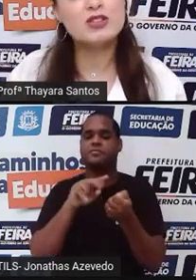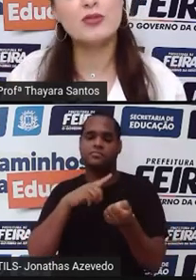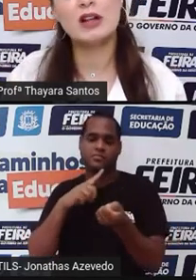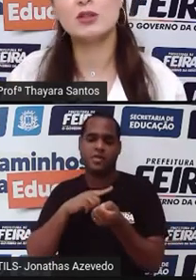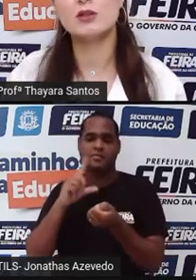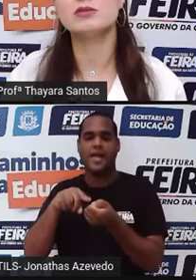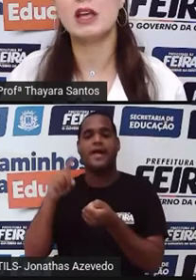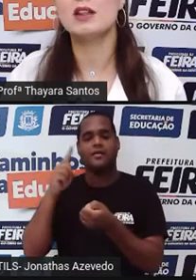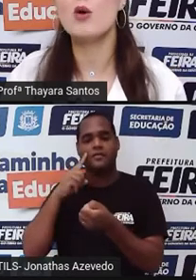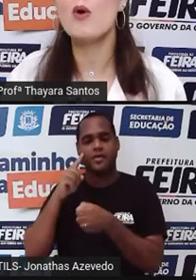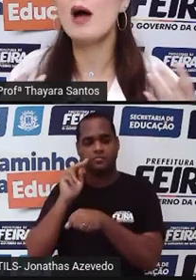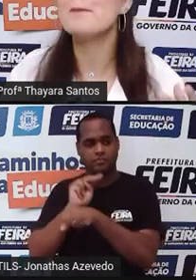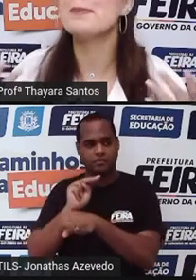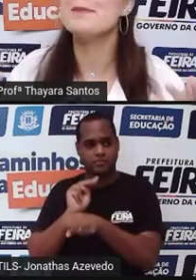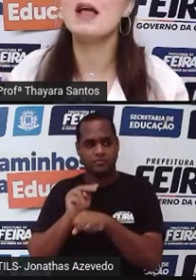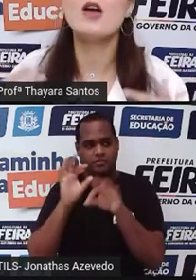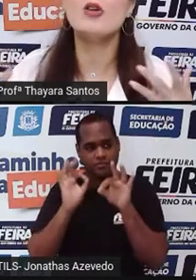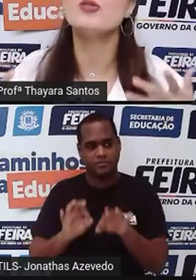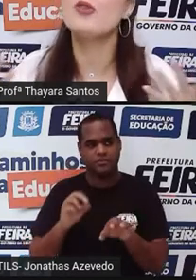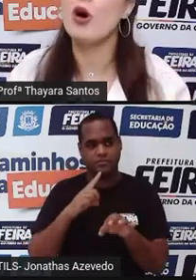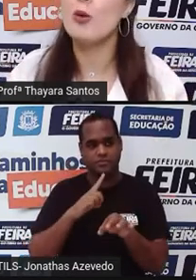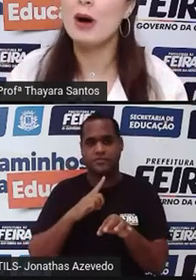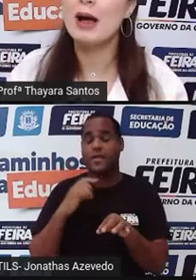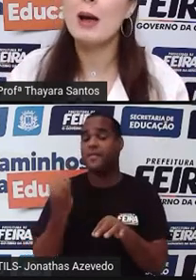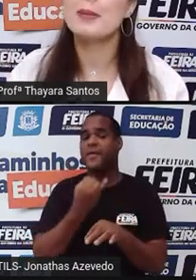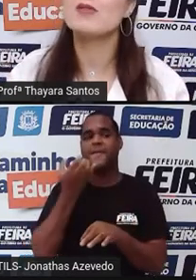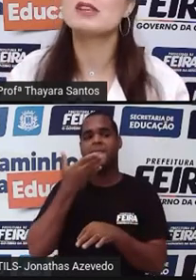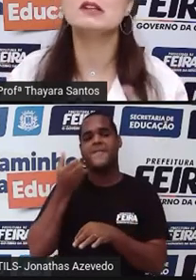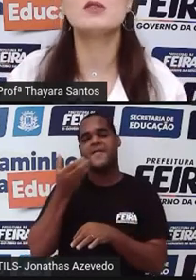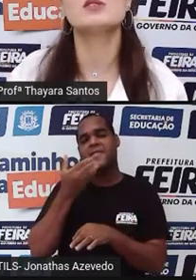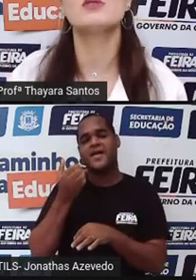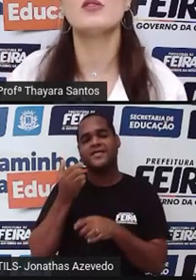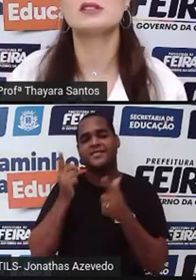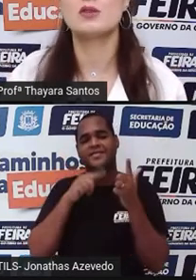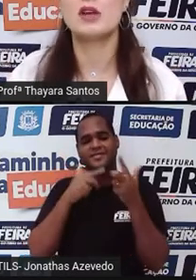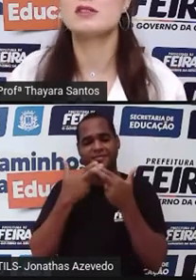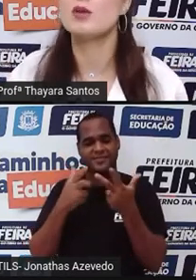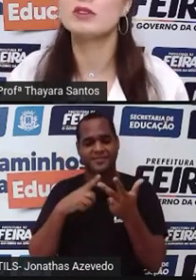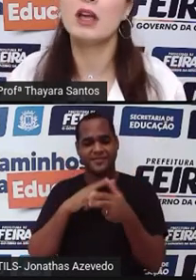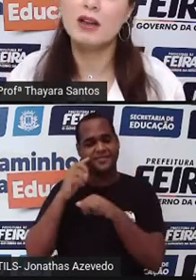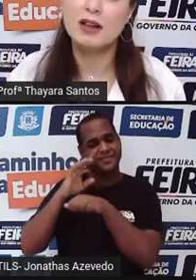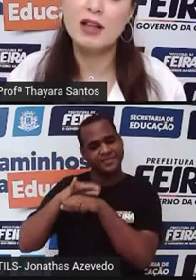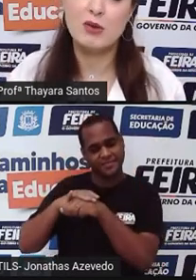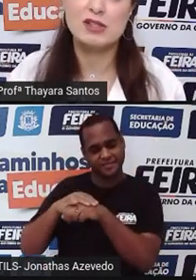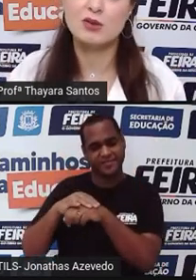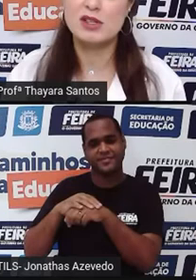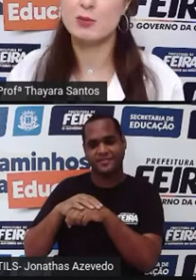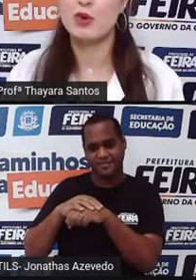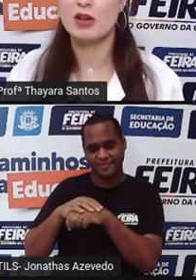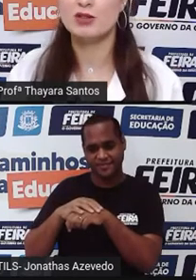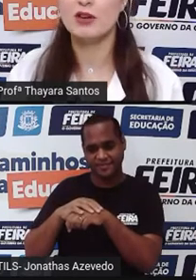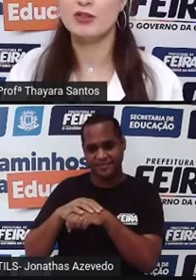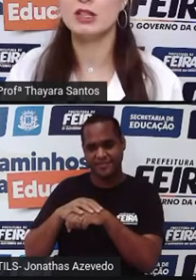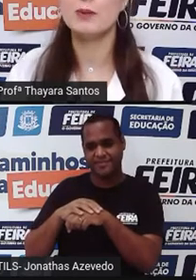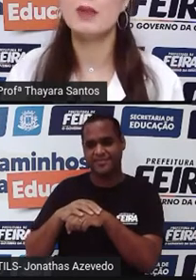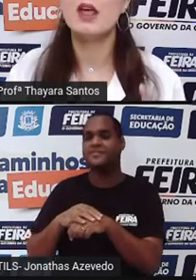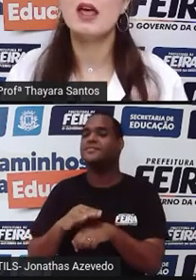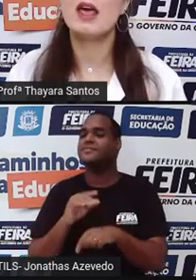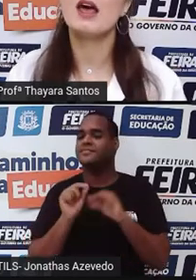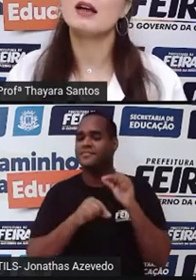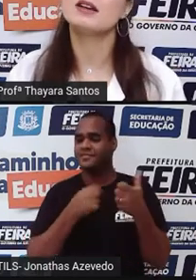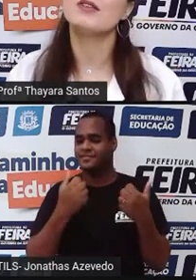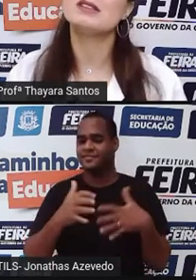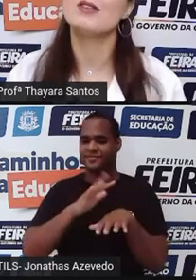cura de fato não tem. Então qual é a melhor forma para você não desenvolver essa doença, não ter que lidar com essa doença para o resto da vida?